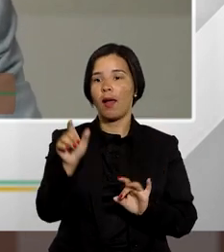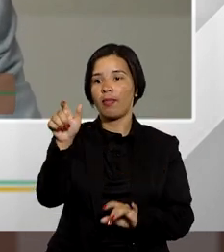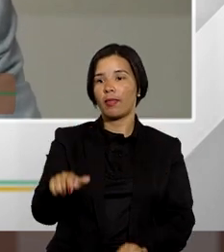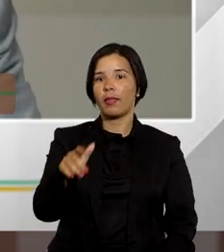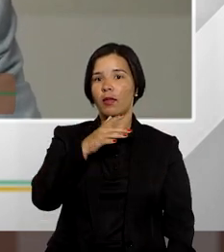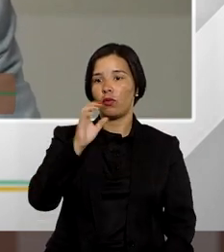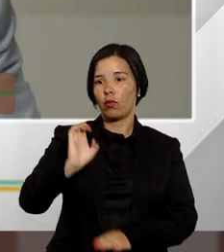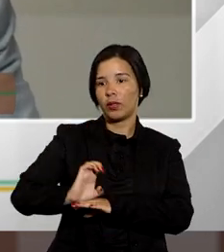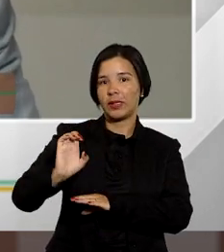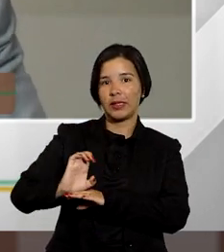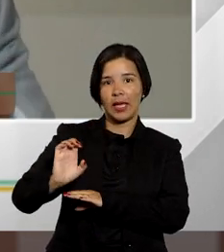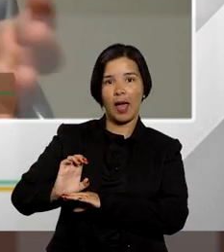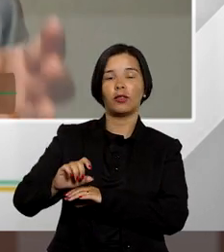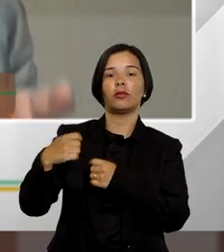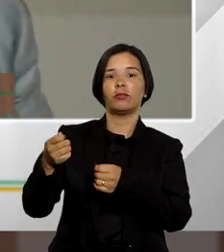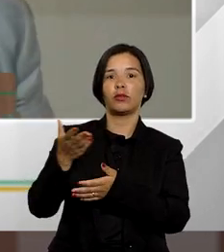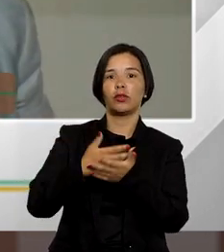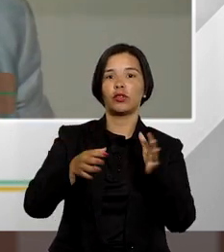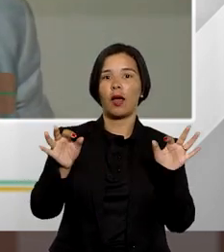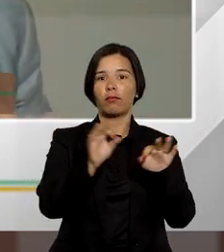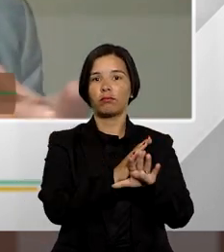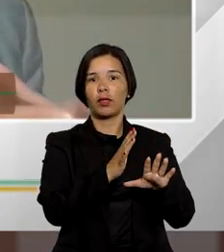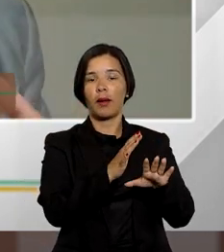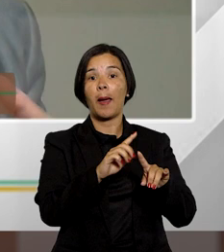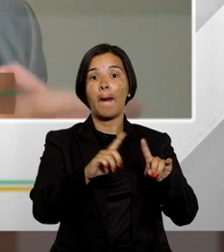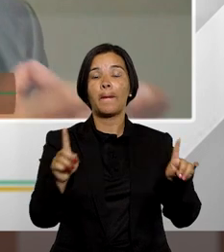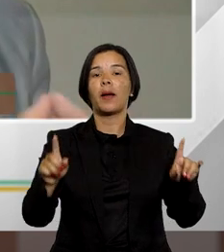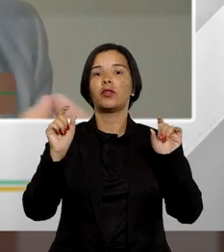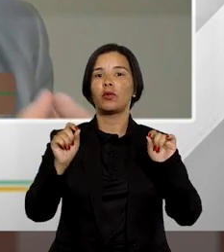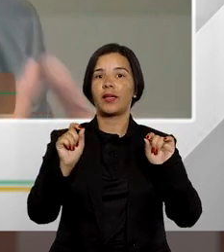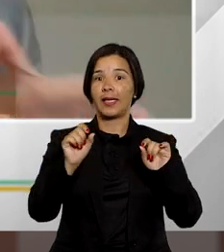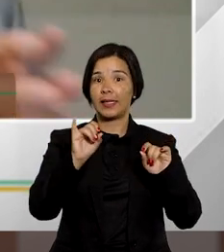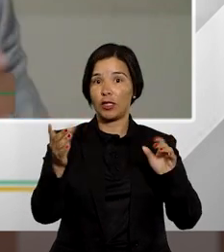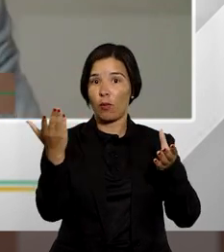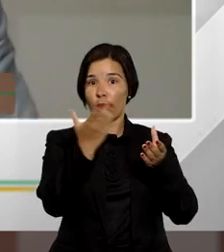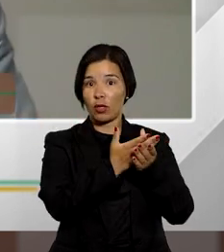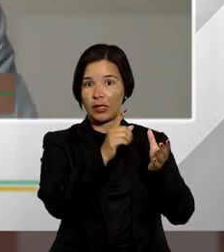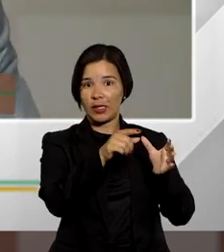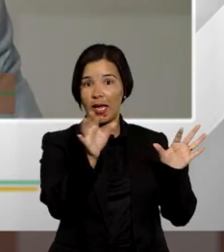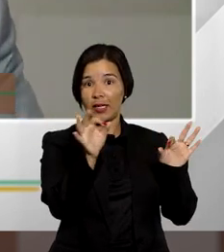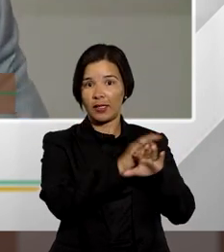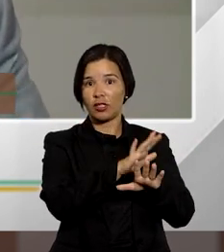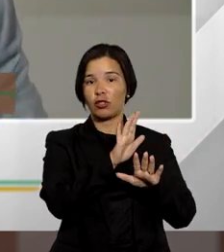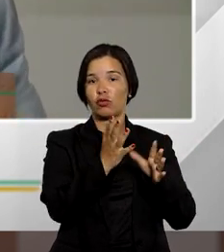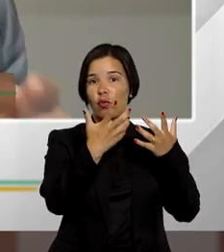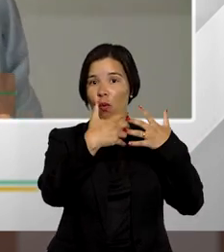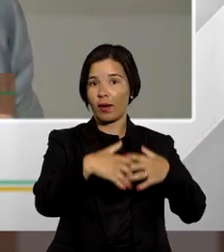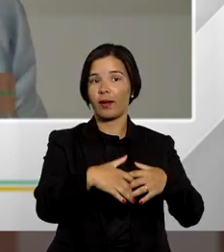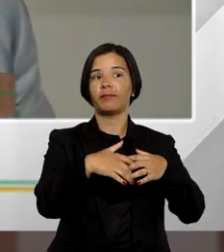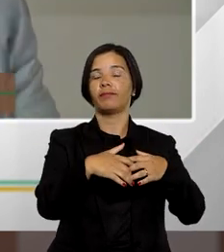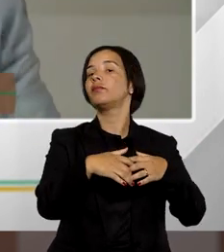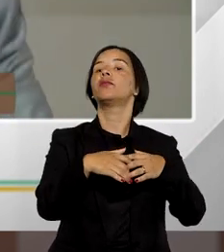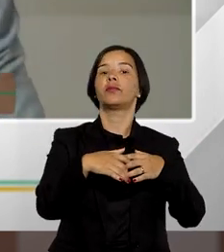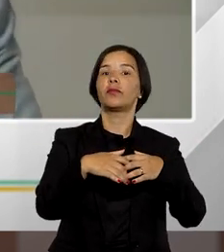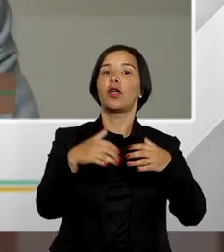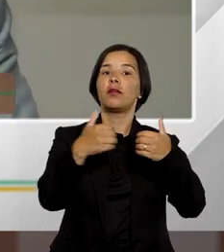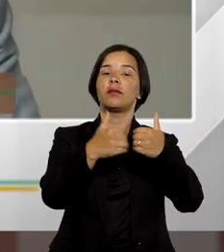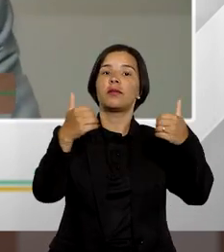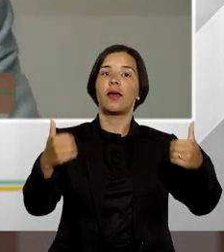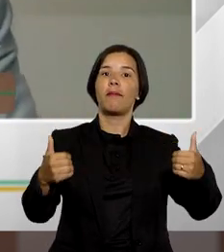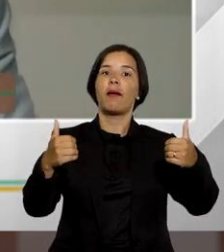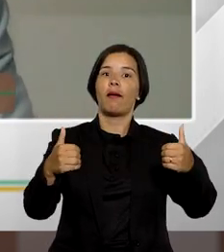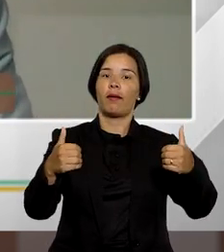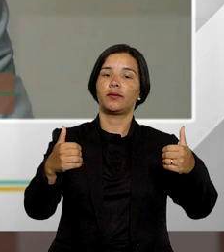do estado da fazenda ela transita em julgado mas mesmo no trans julgado quando há essa execução essa verba honorária